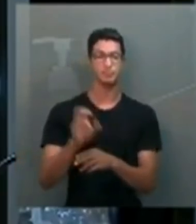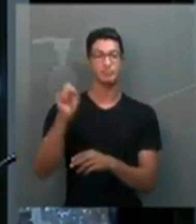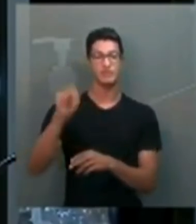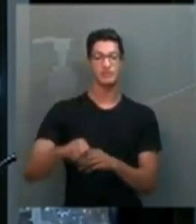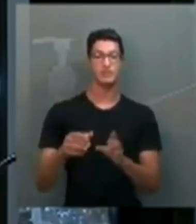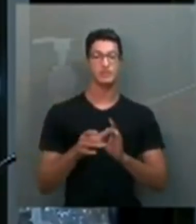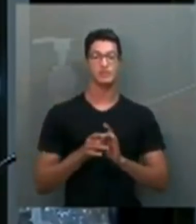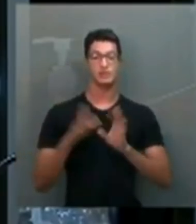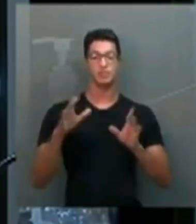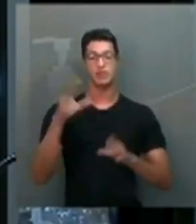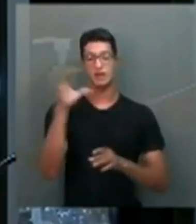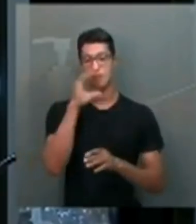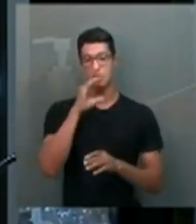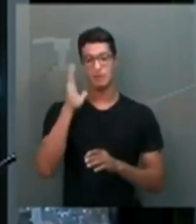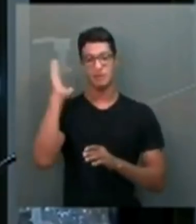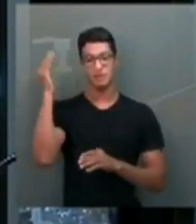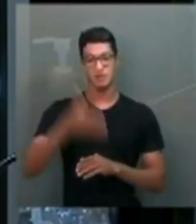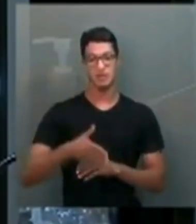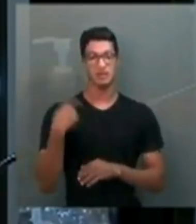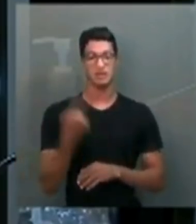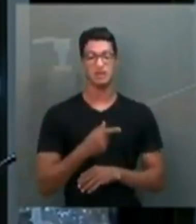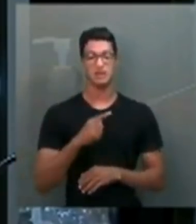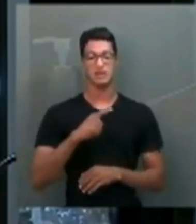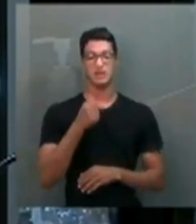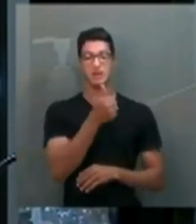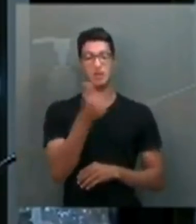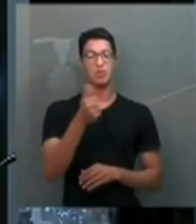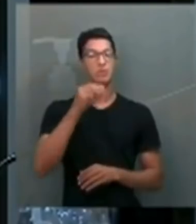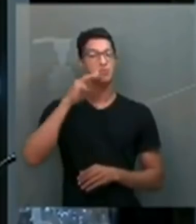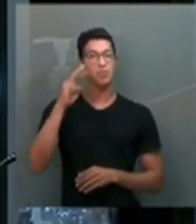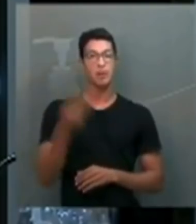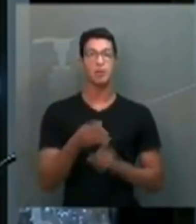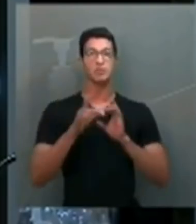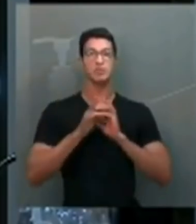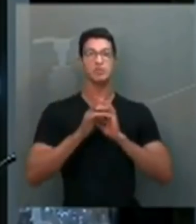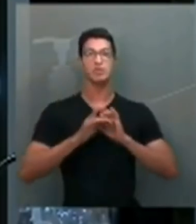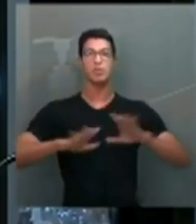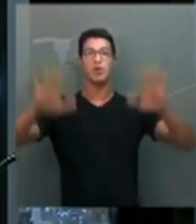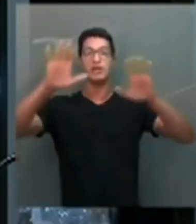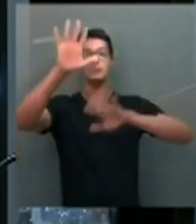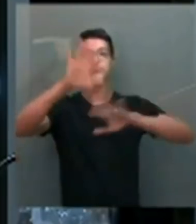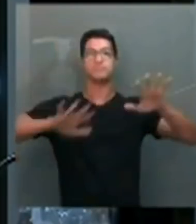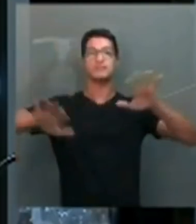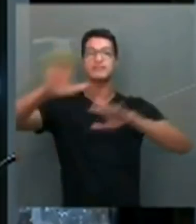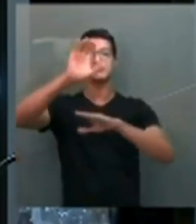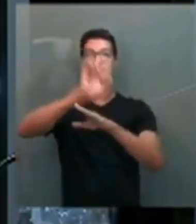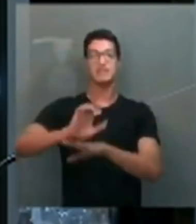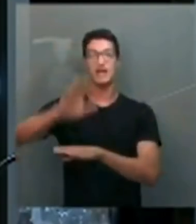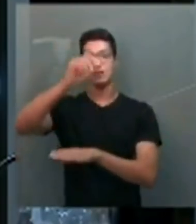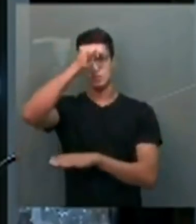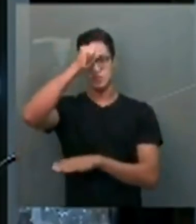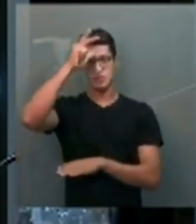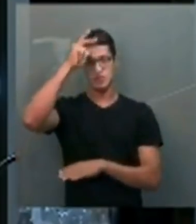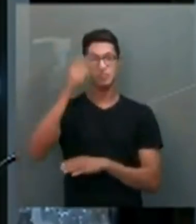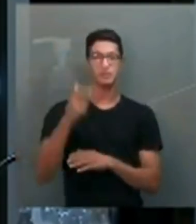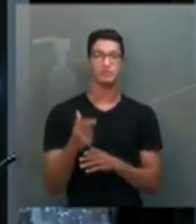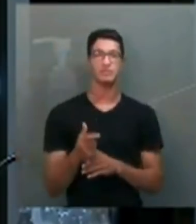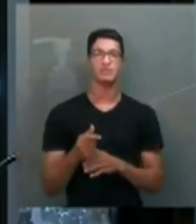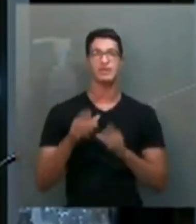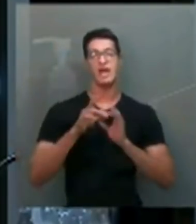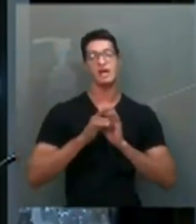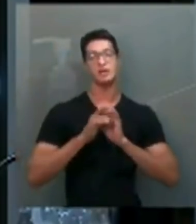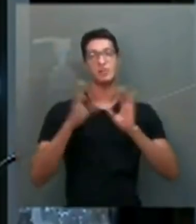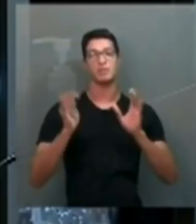distribuir imediatamente o que nós temos. Nós temos 11 milhões de doses distribuídas nos estados e municípios. E a